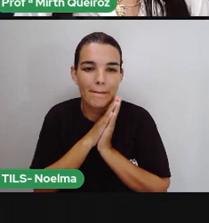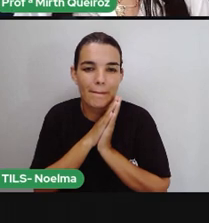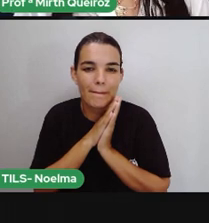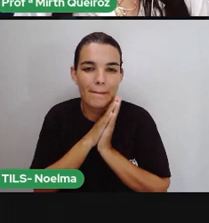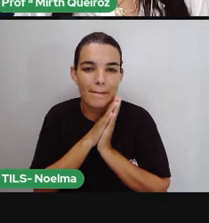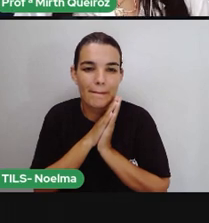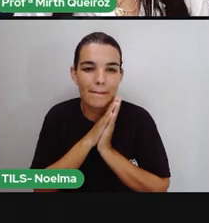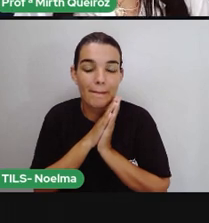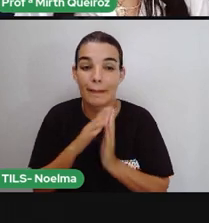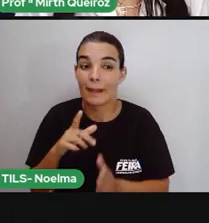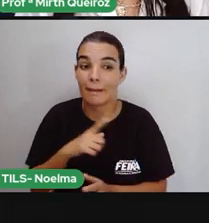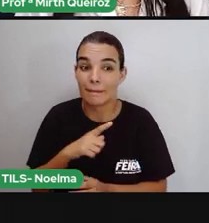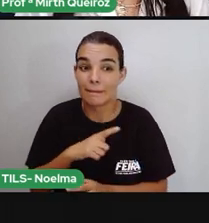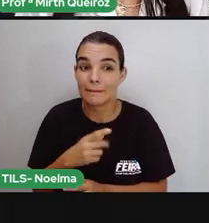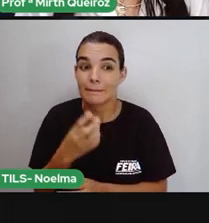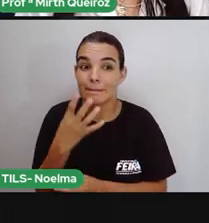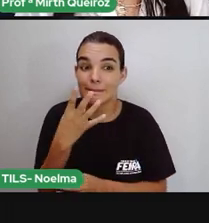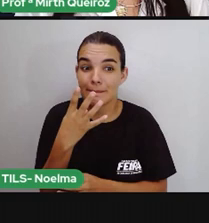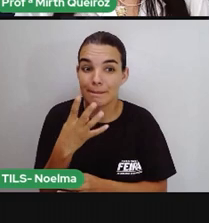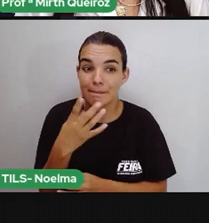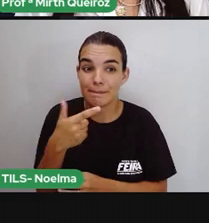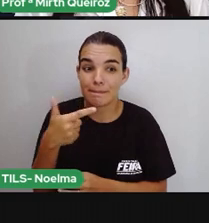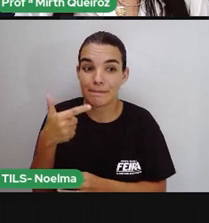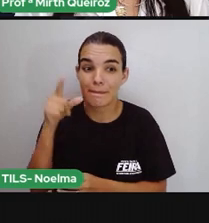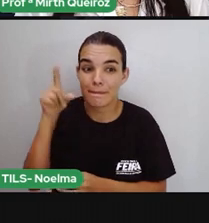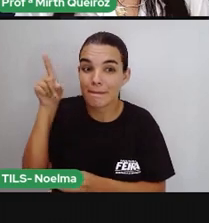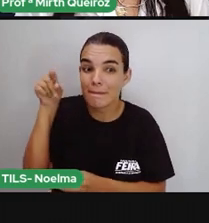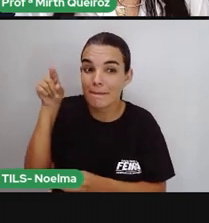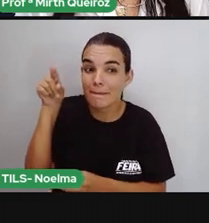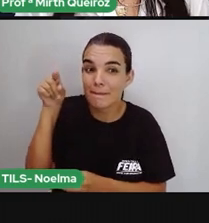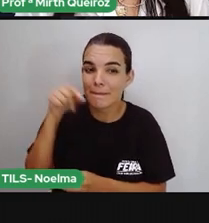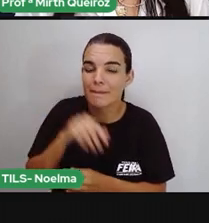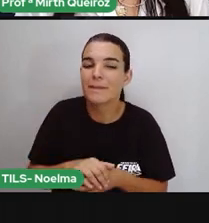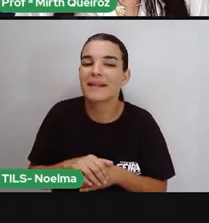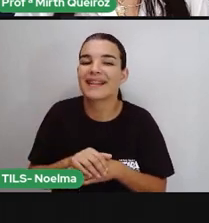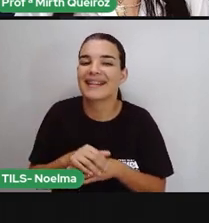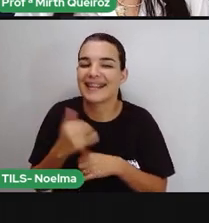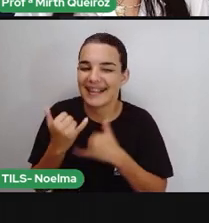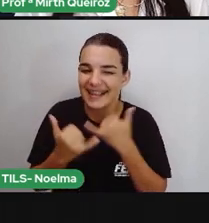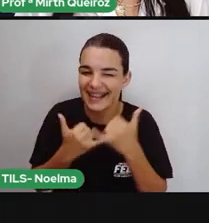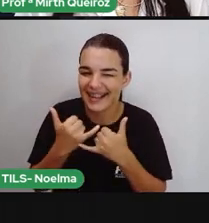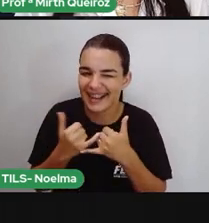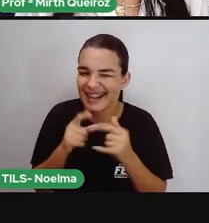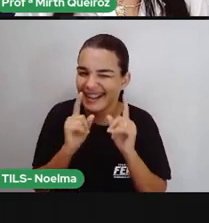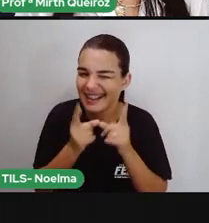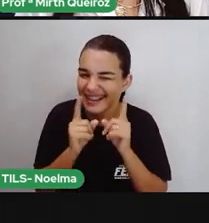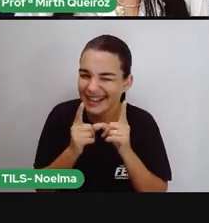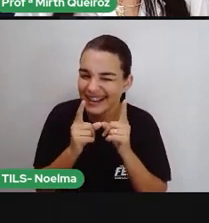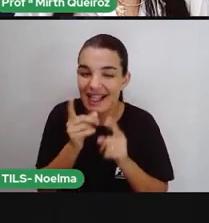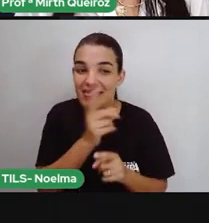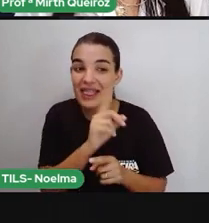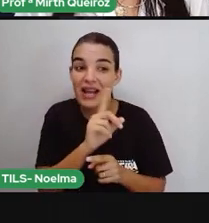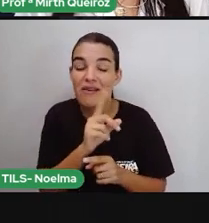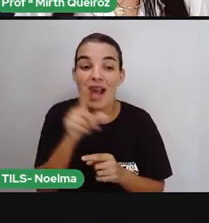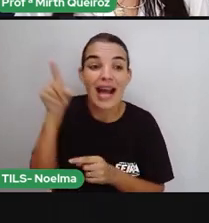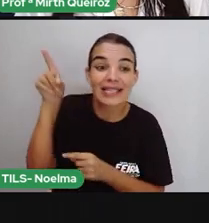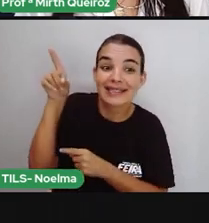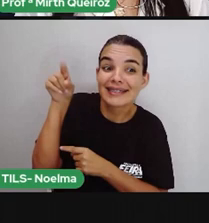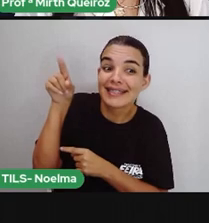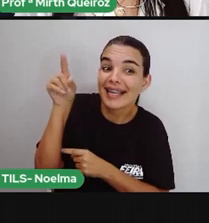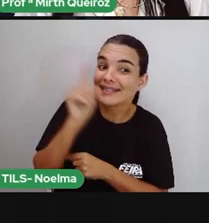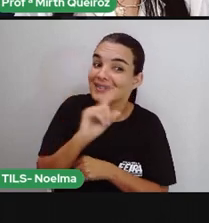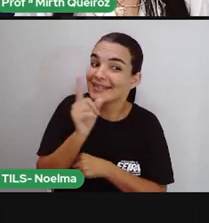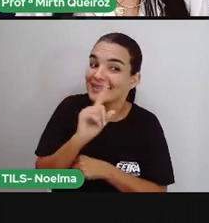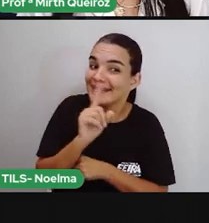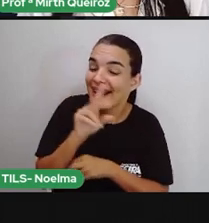E tem quarenta dois acentos. Ah, peguei vocês, né? Não é acento gráfico, não.